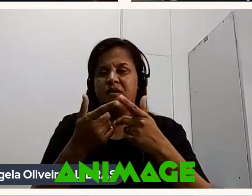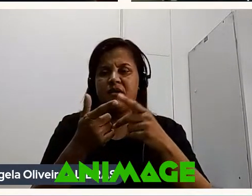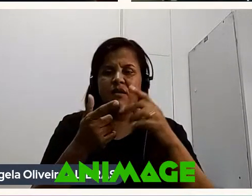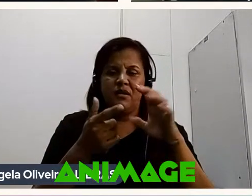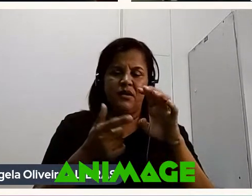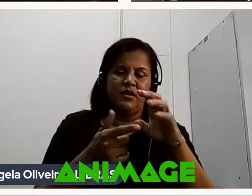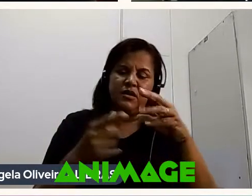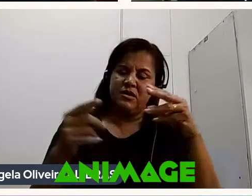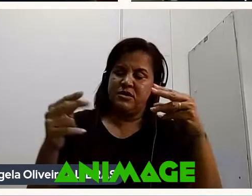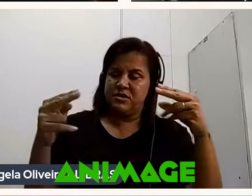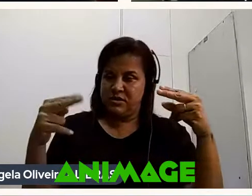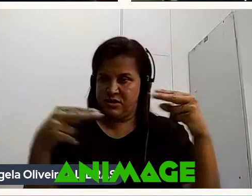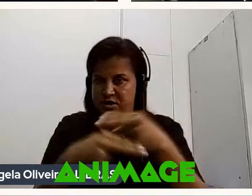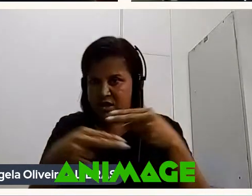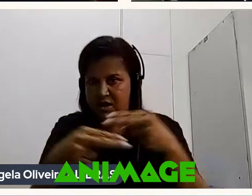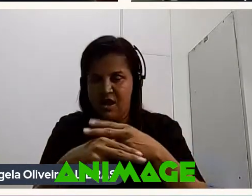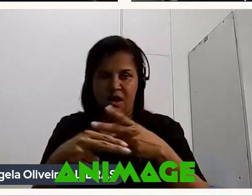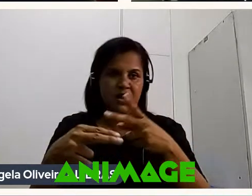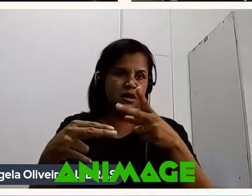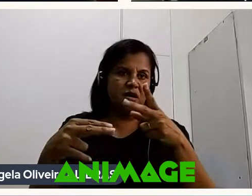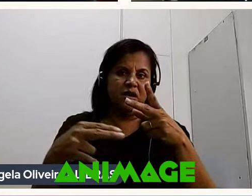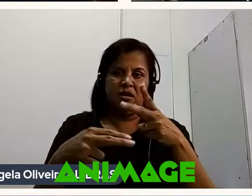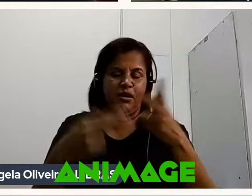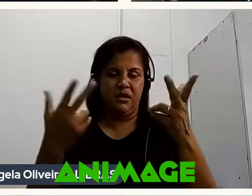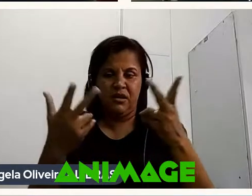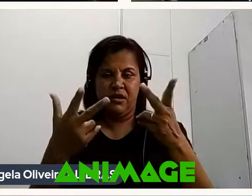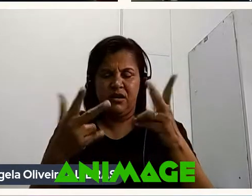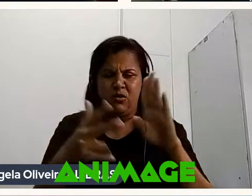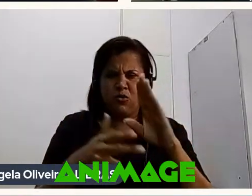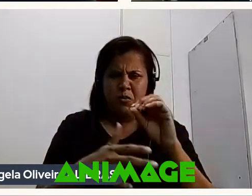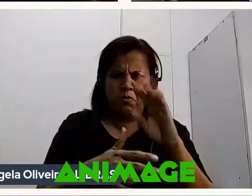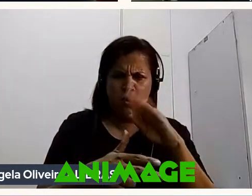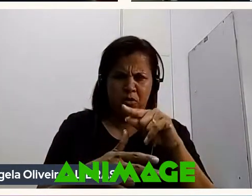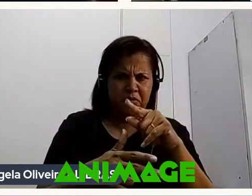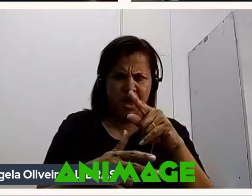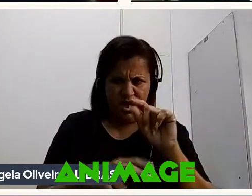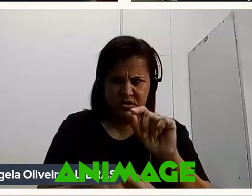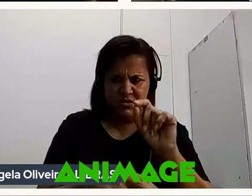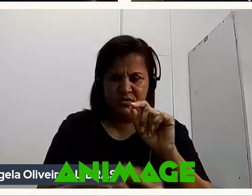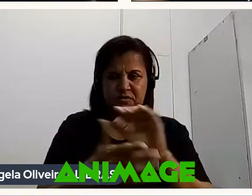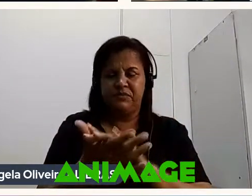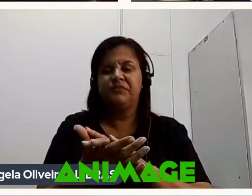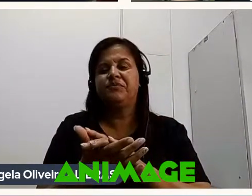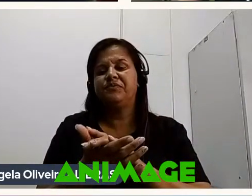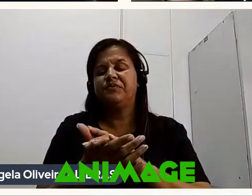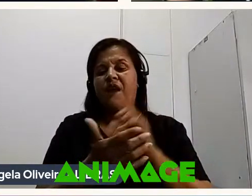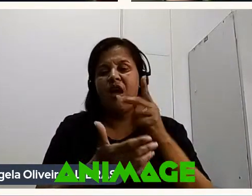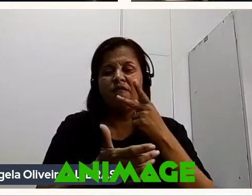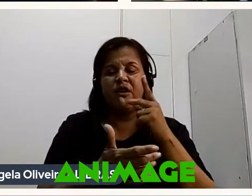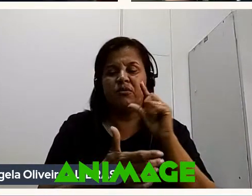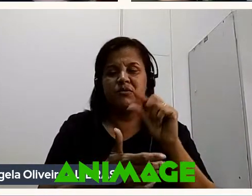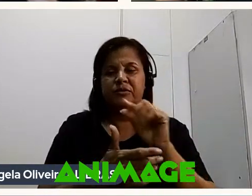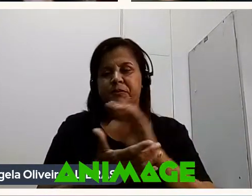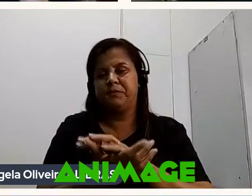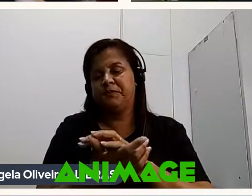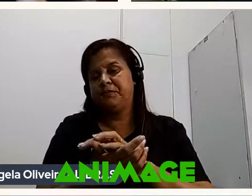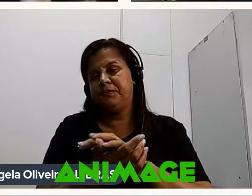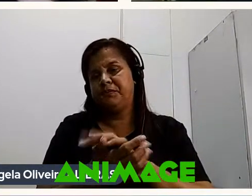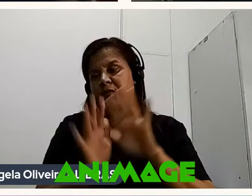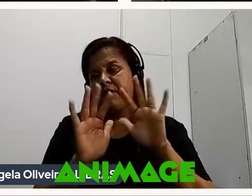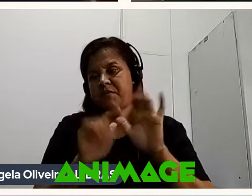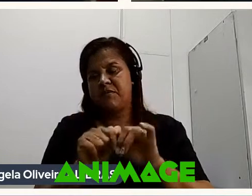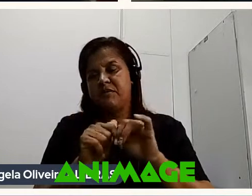Acho que está se referindo Ao patrocínio do Bob É isso? Tá, eu falo um pouquinho É, A gente vai ver o encerramento